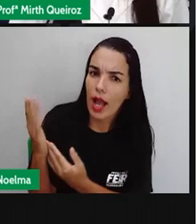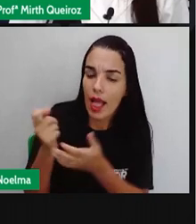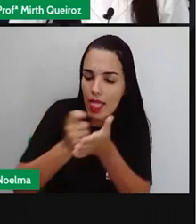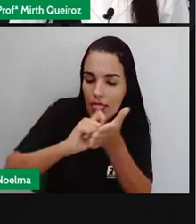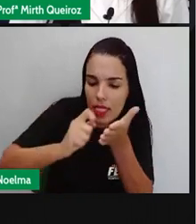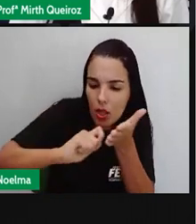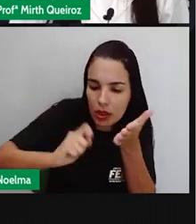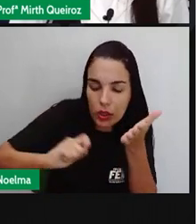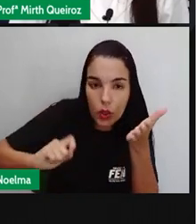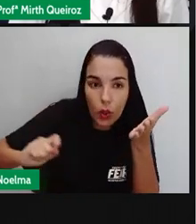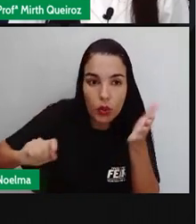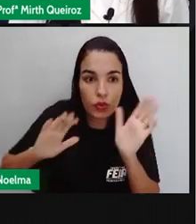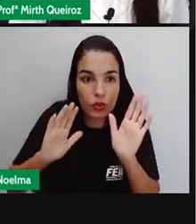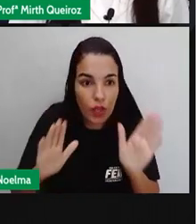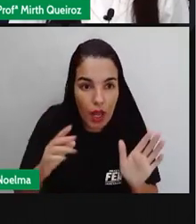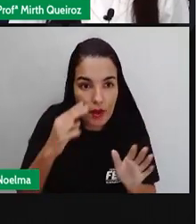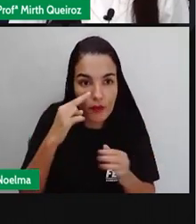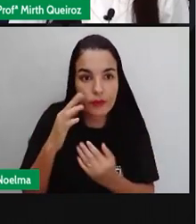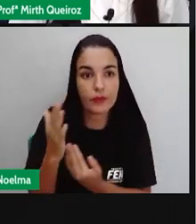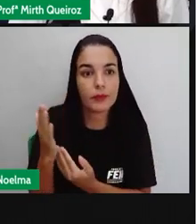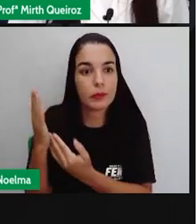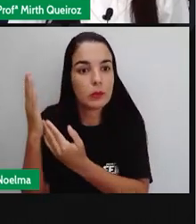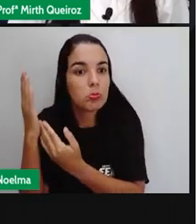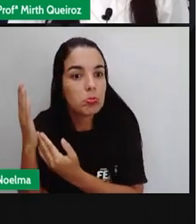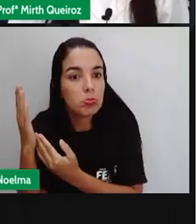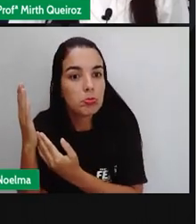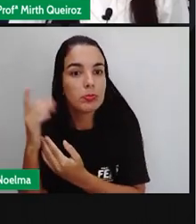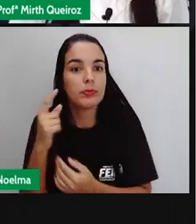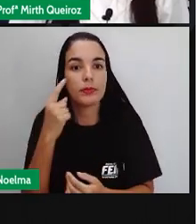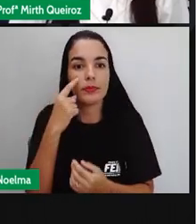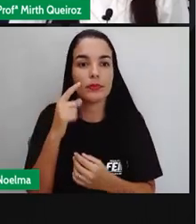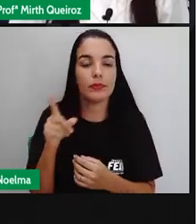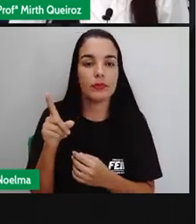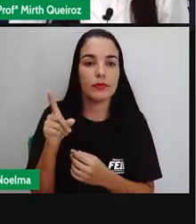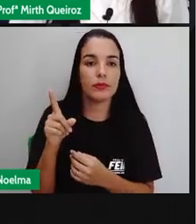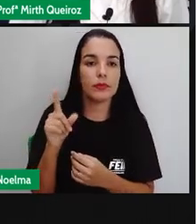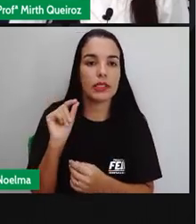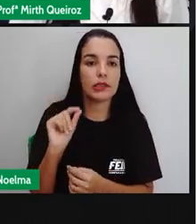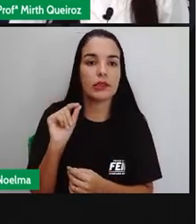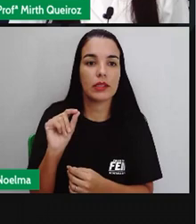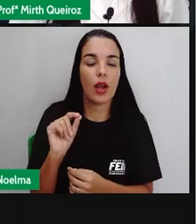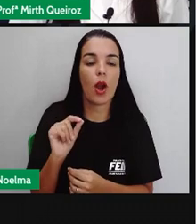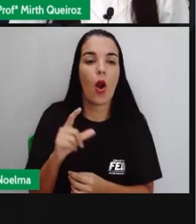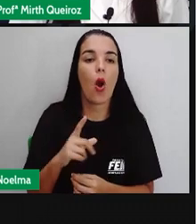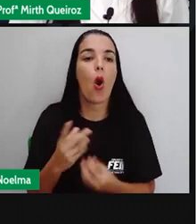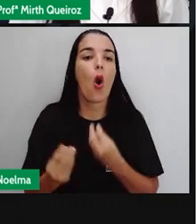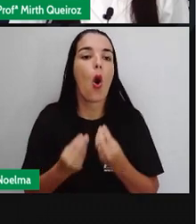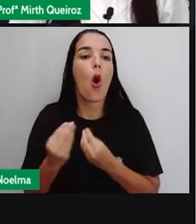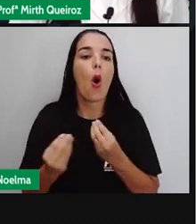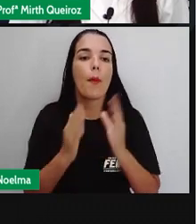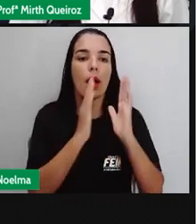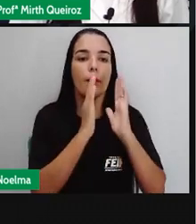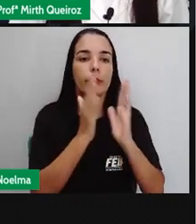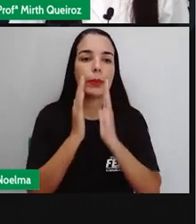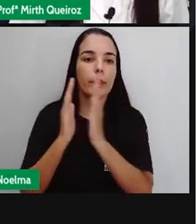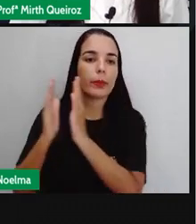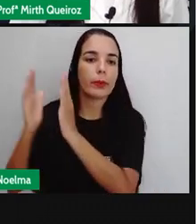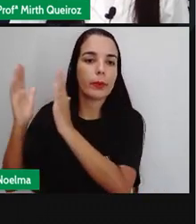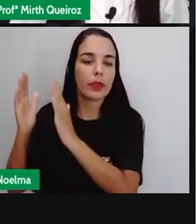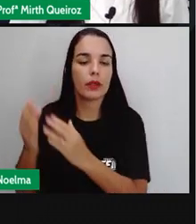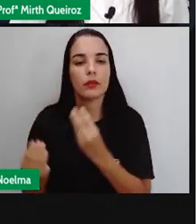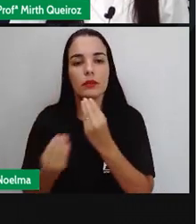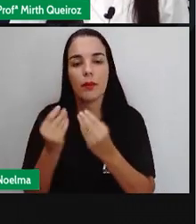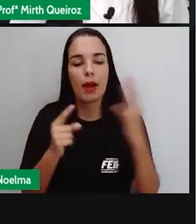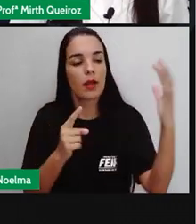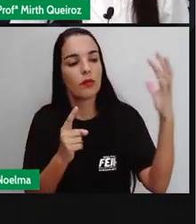para vocês fazerem uma anotação. Essa anotação seria mais ou menos dessa forma, onde a gente iria ver quais as influências que o